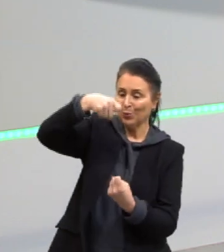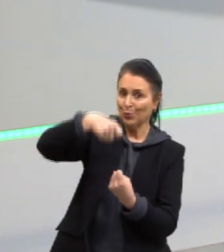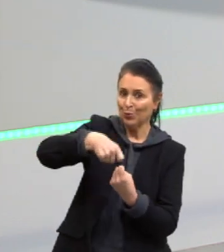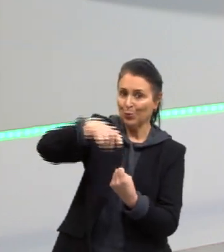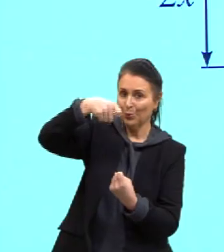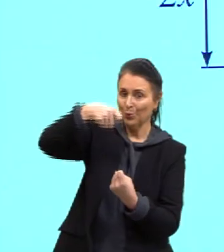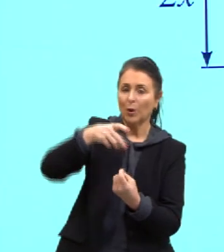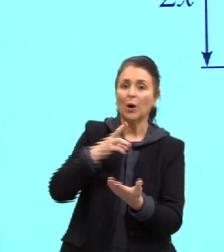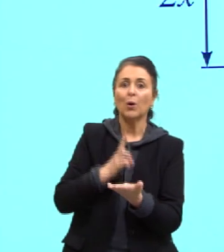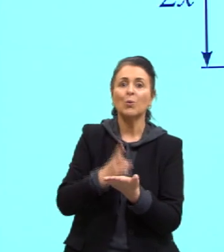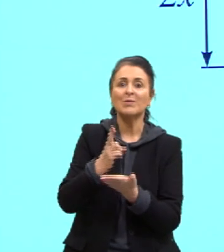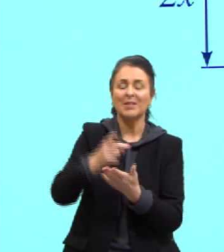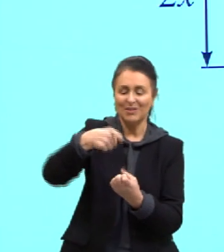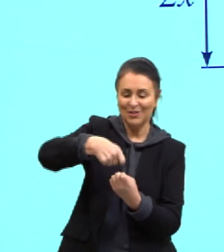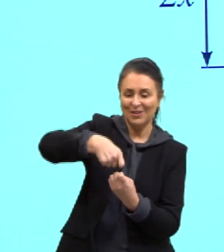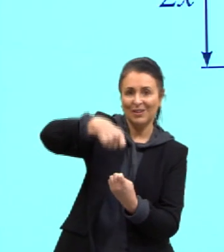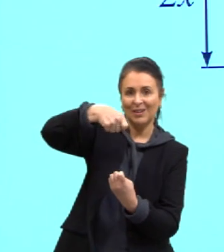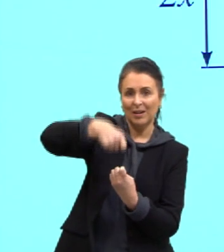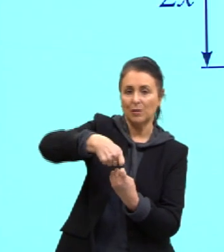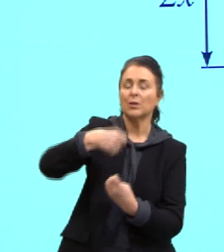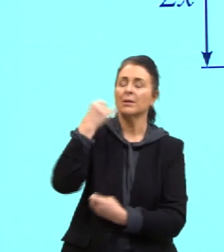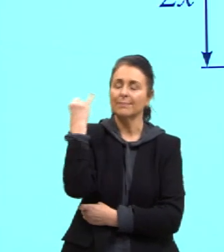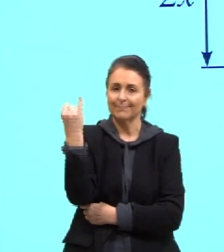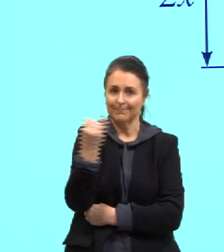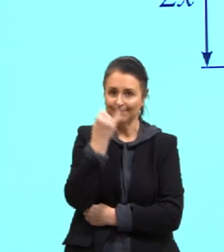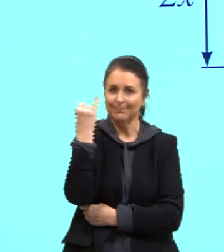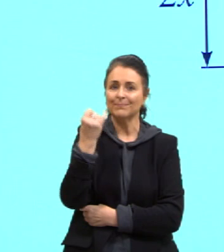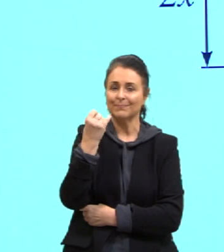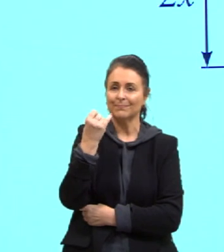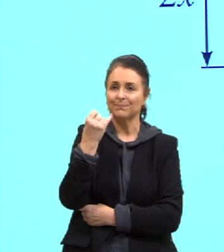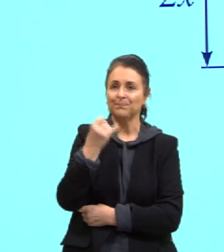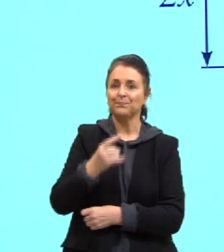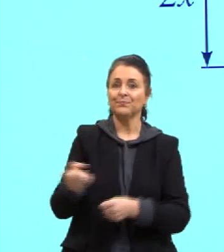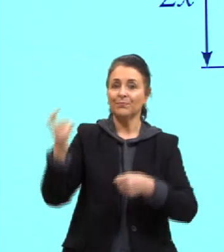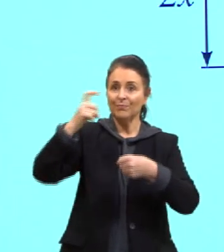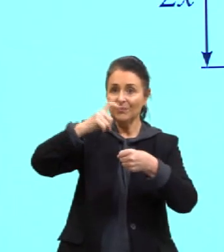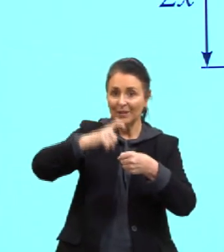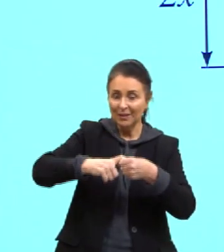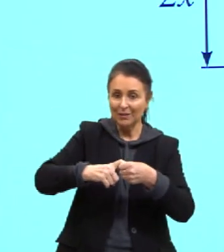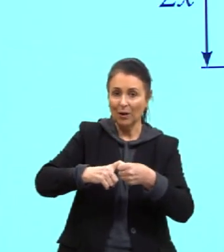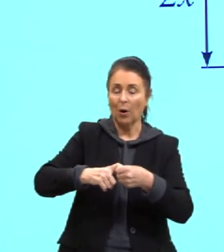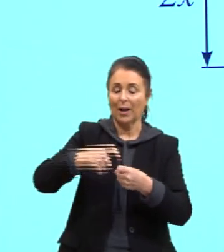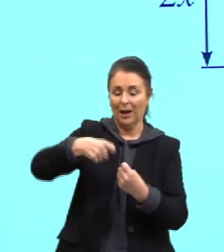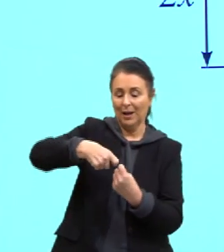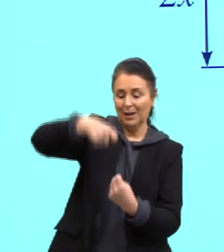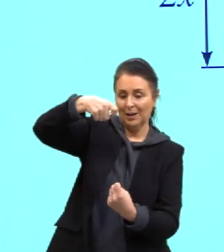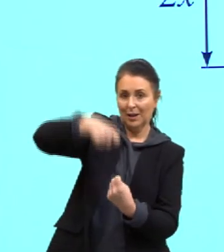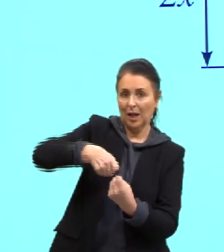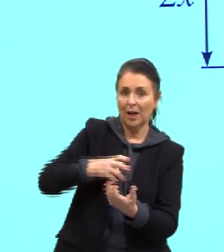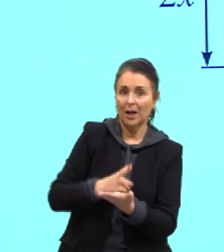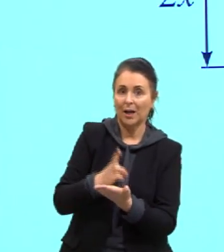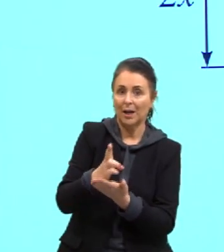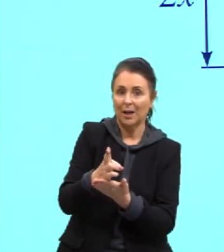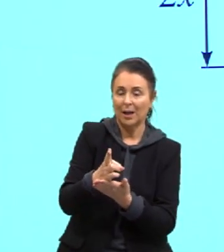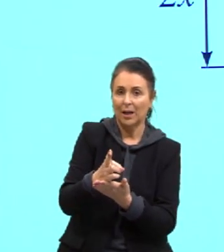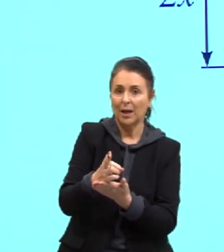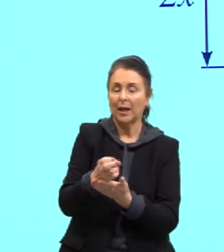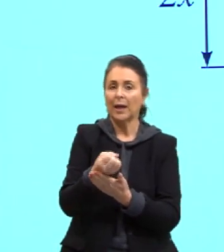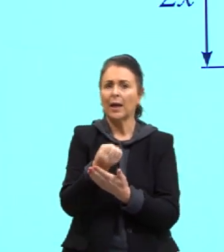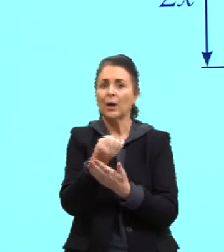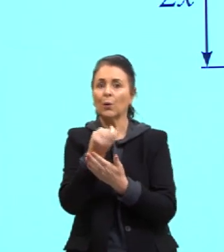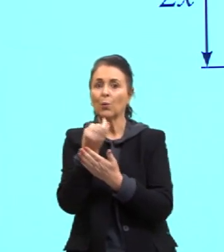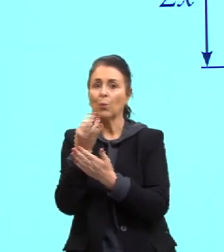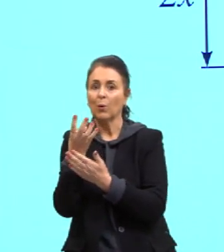constante elástica. É bem importante. Voltando, então, à constante elástica. Ela quer dizer, então, quanto essa mola